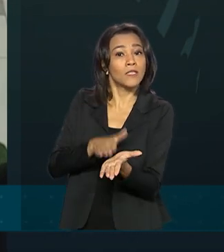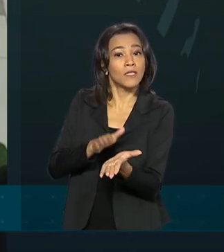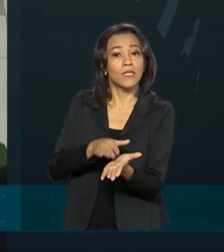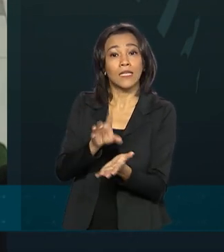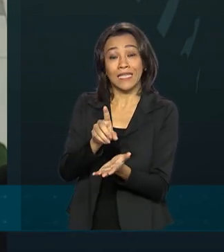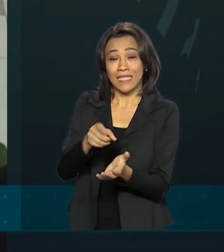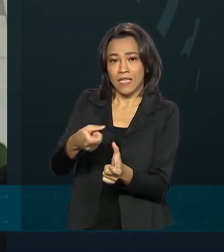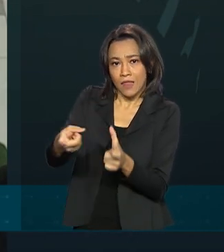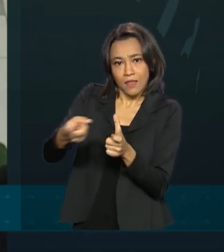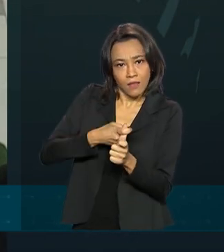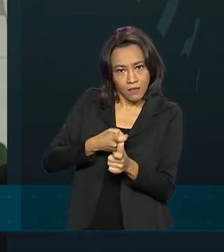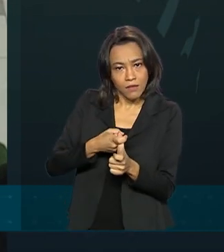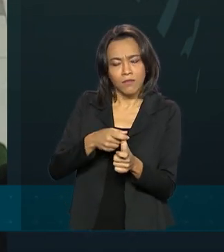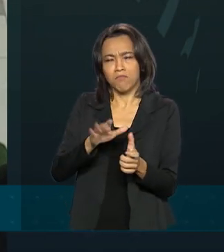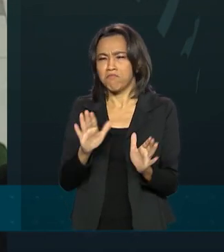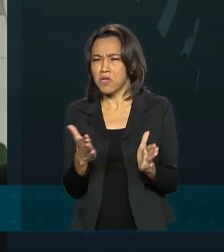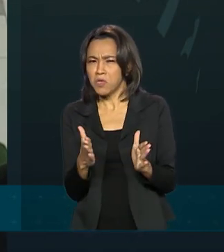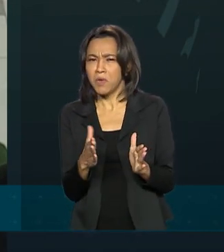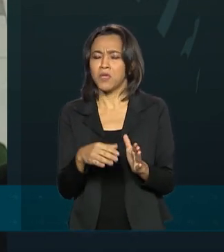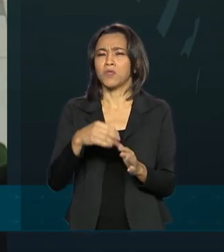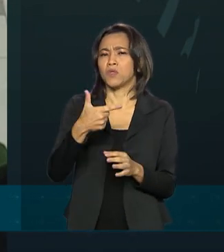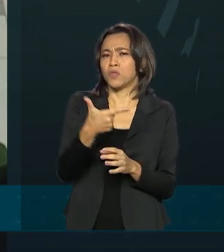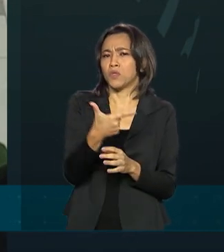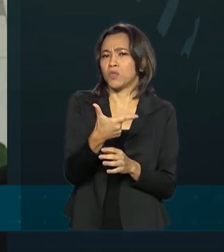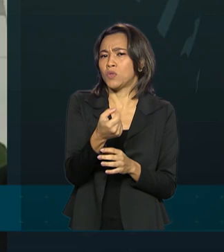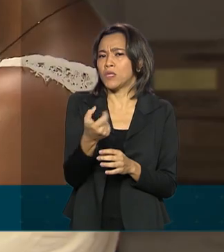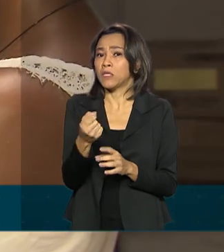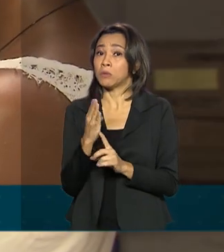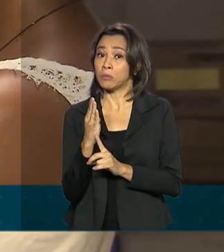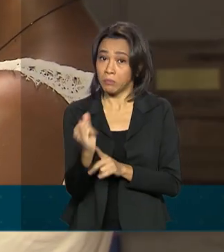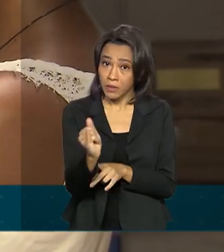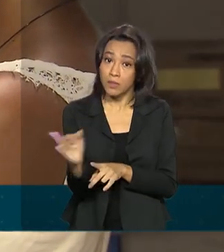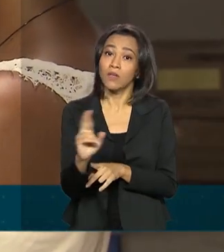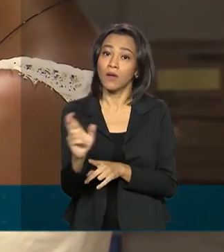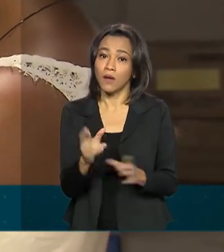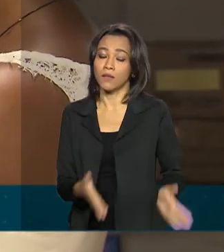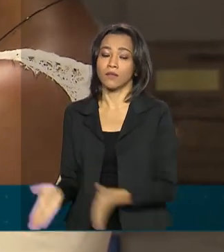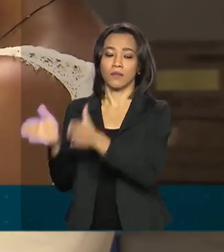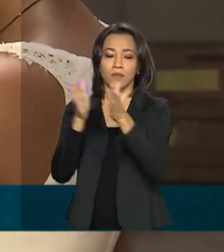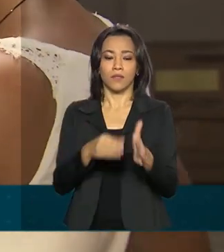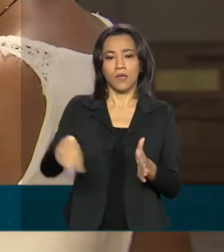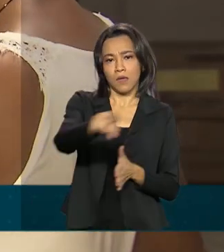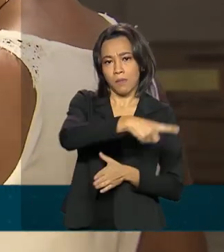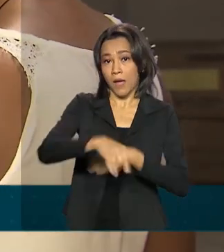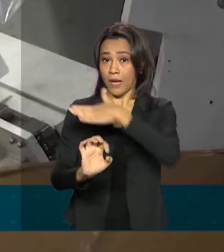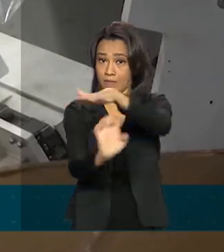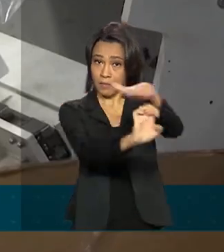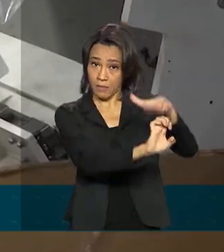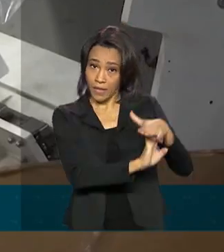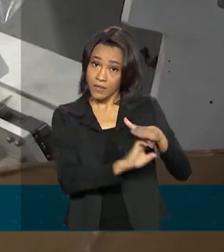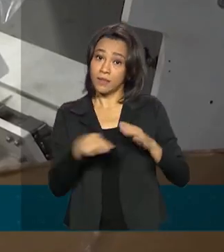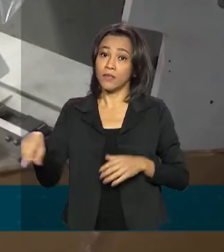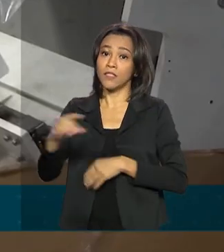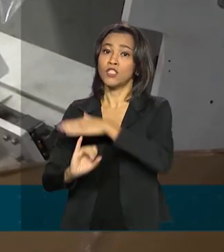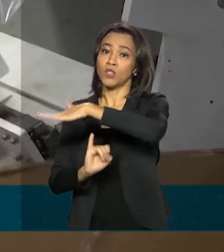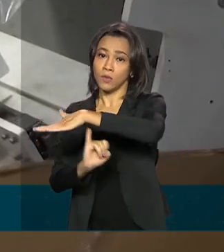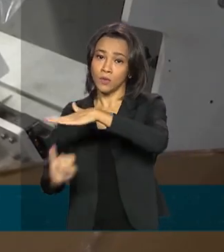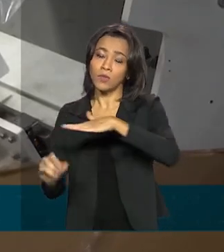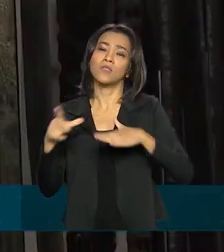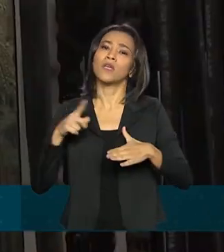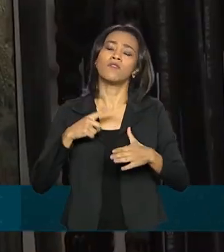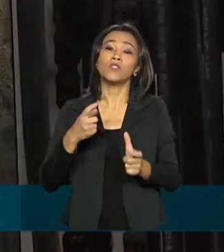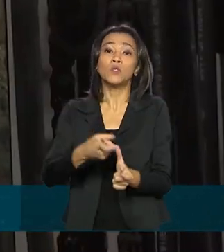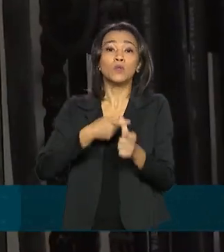no valor de aproximadamente 200 bilhões de reais. Para empresas e instituições, também houve suspensão de